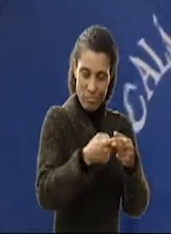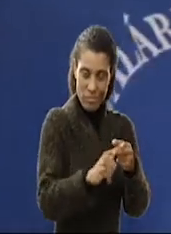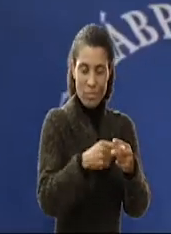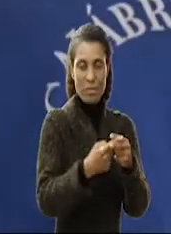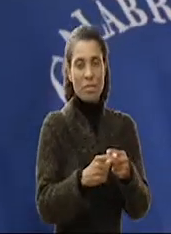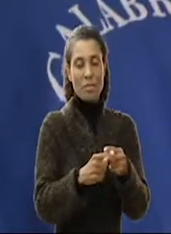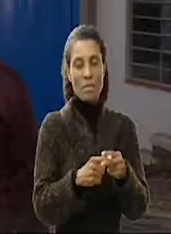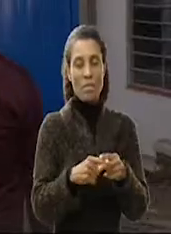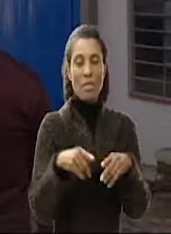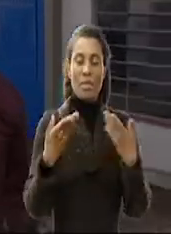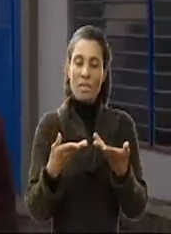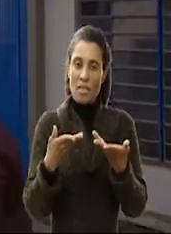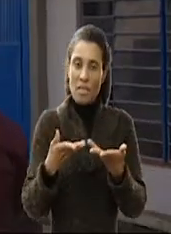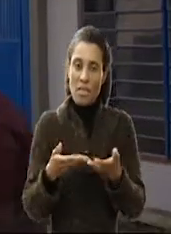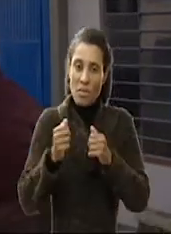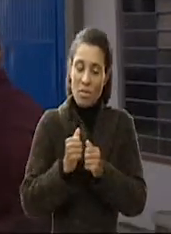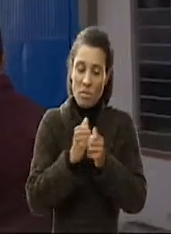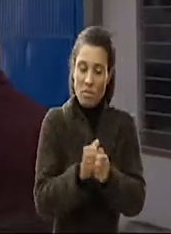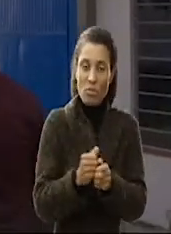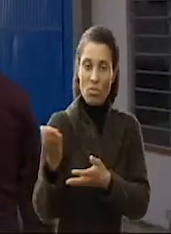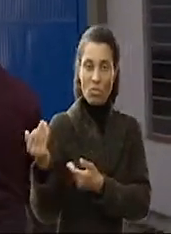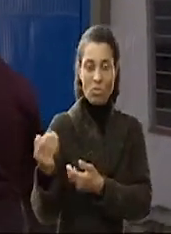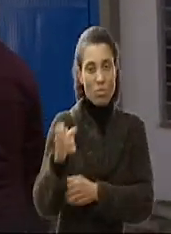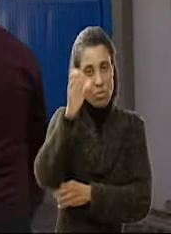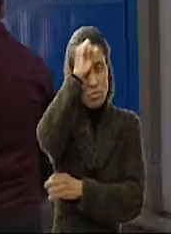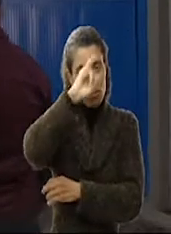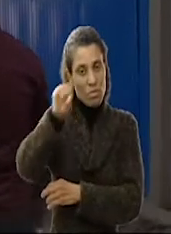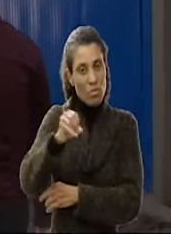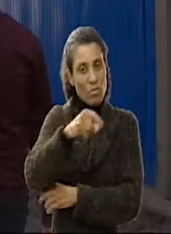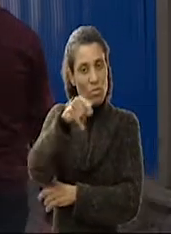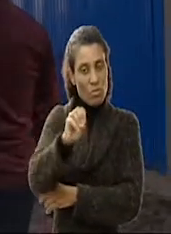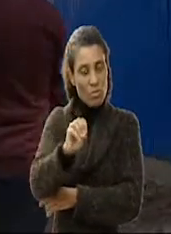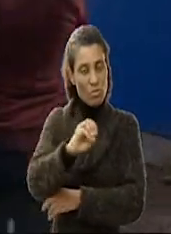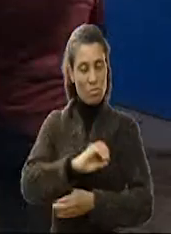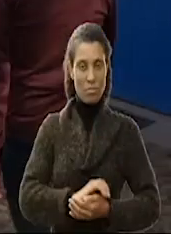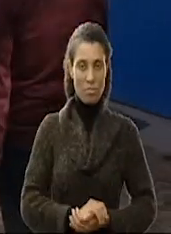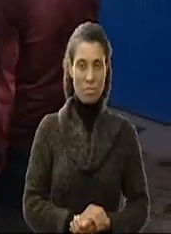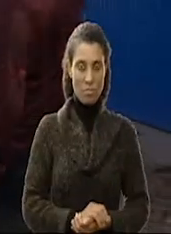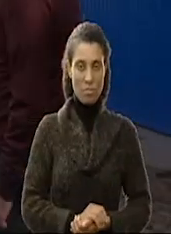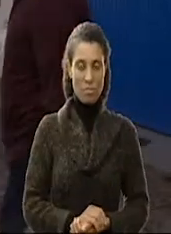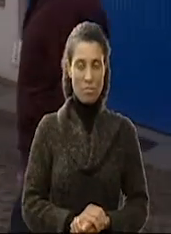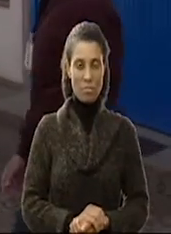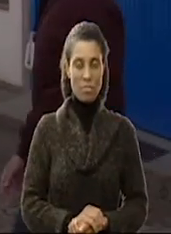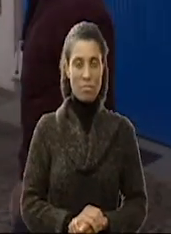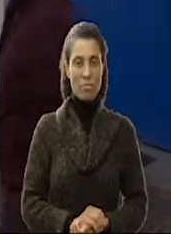nos levar até ele é o coordenador do projeto Jovem Aprendiz, o João da Luz.